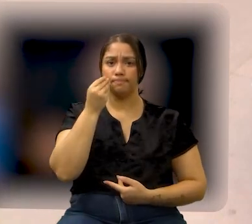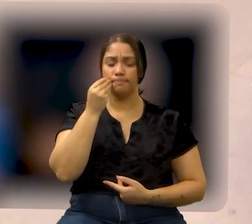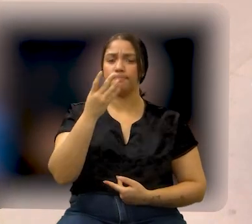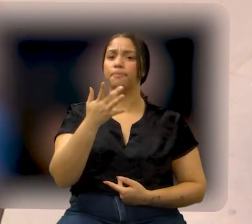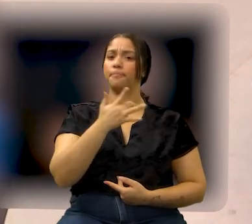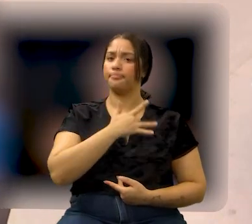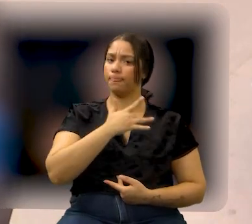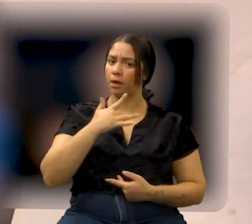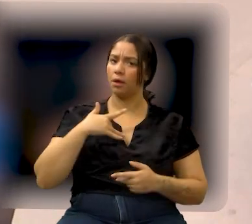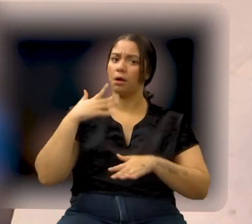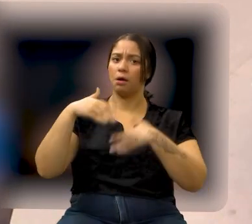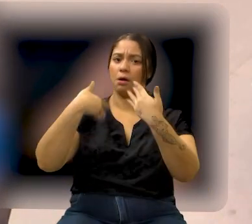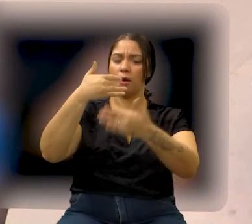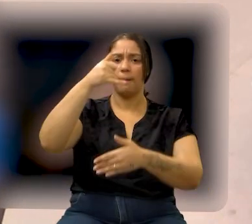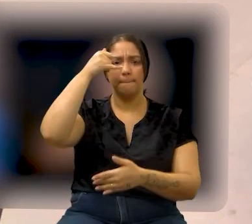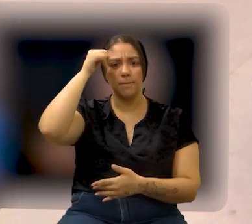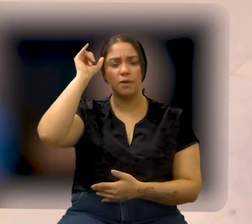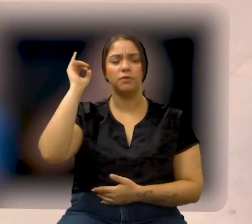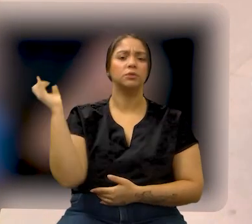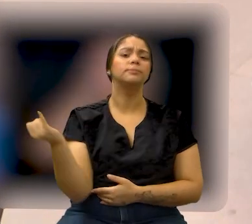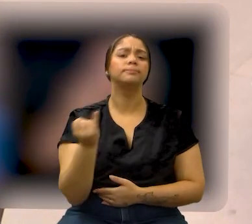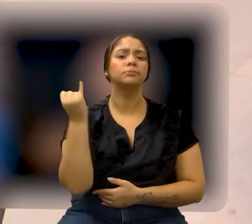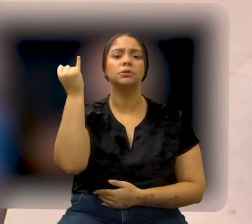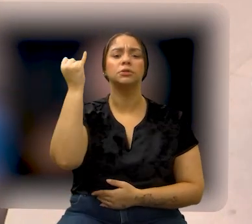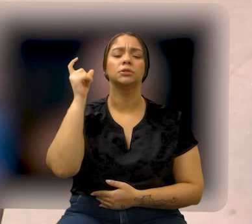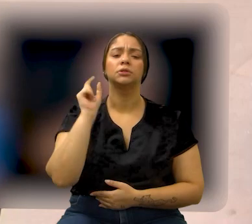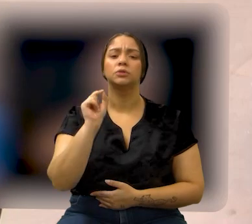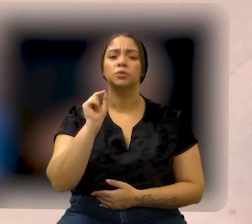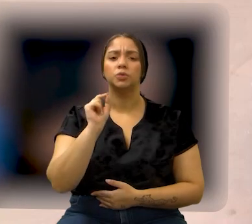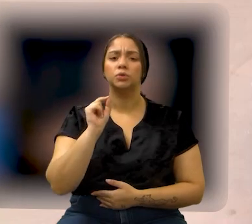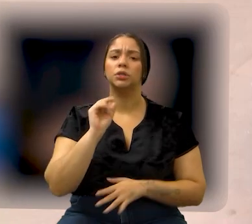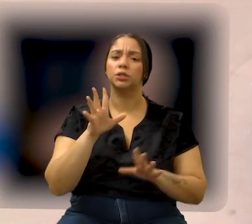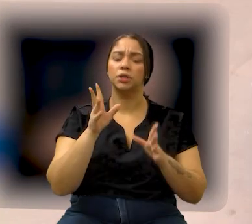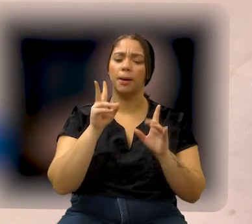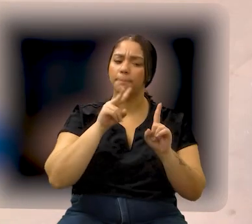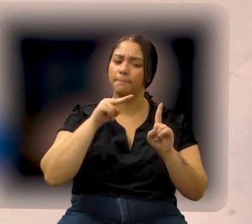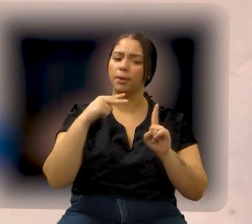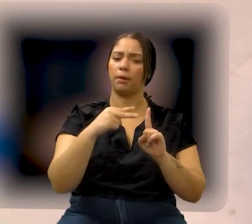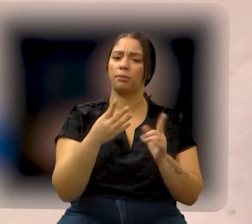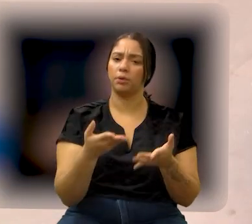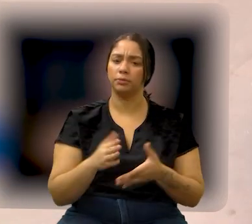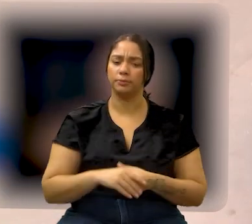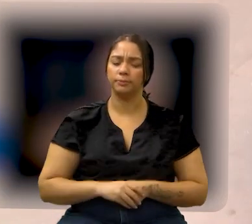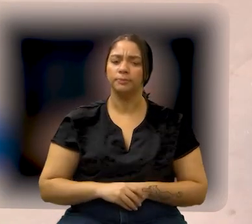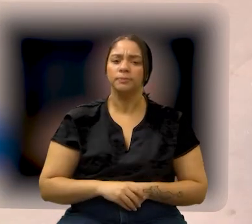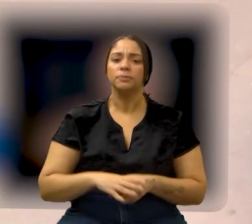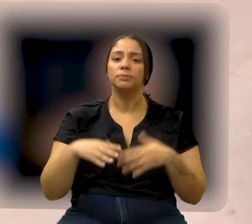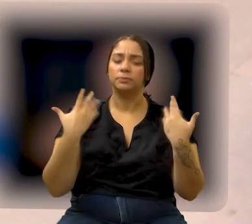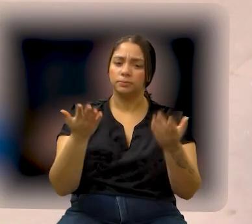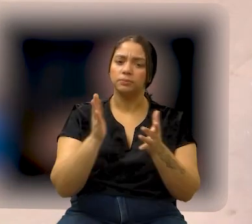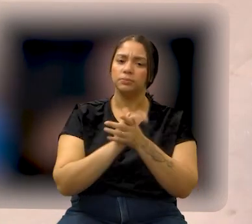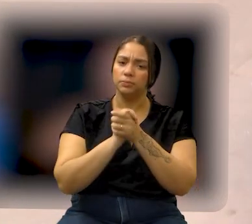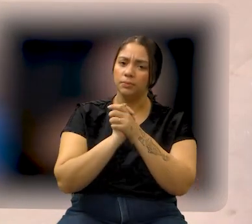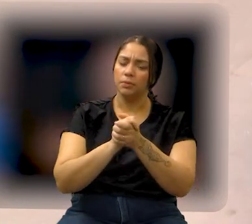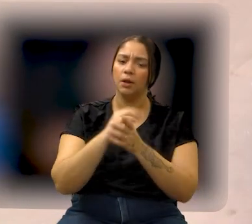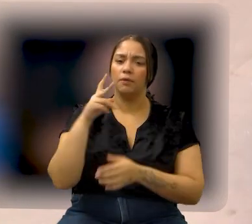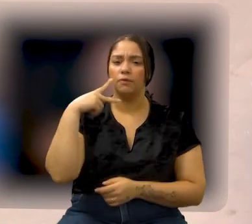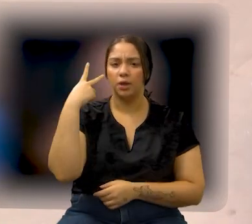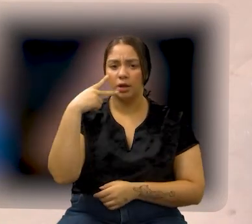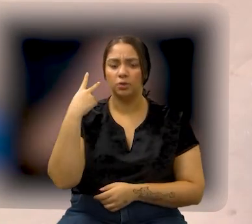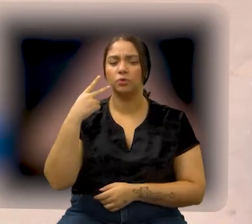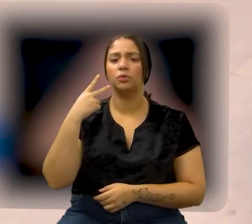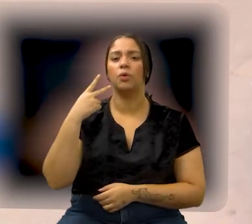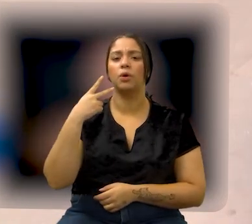saúde, buscarmos entender a prevenção e a importância que tem esta visão. Então, parabéns,